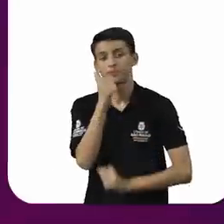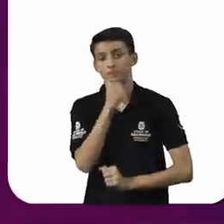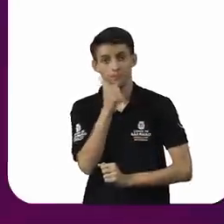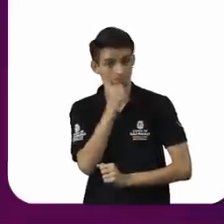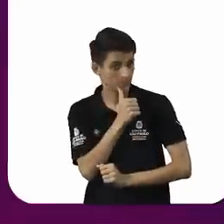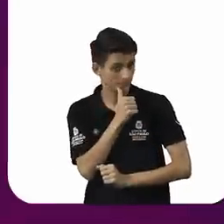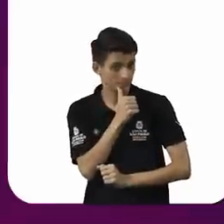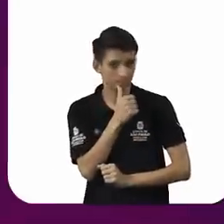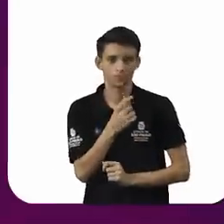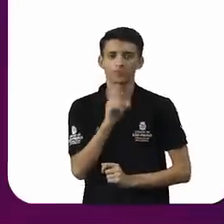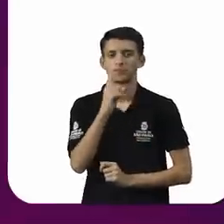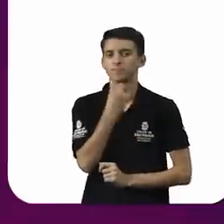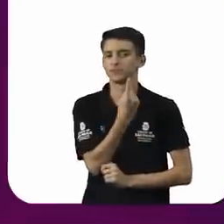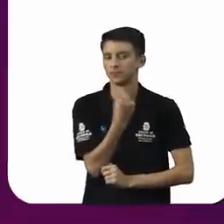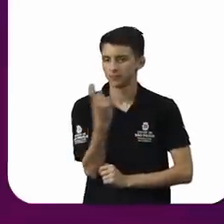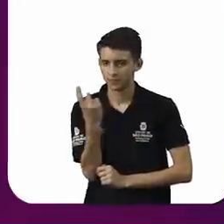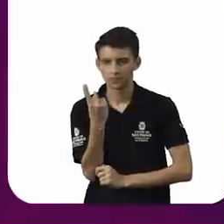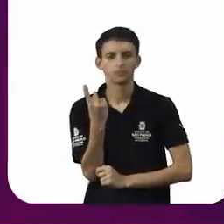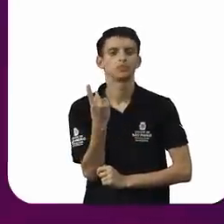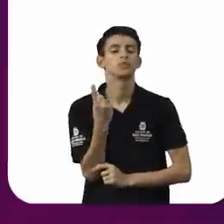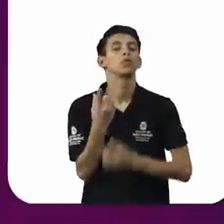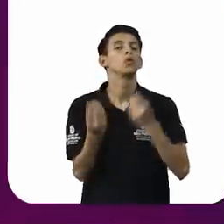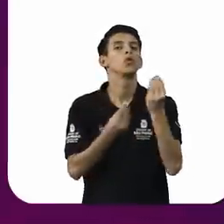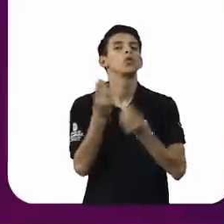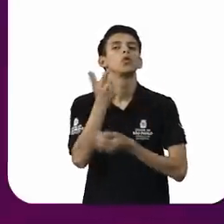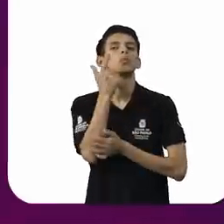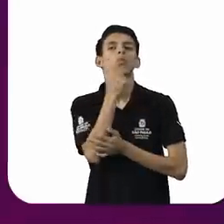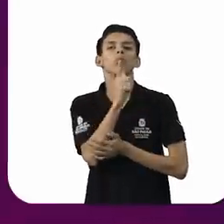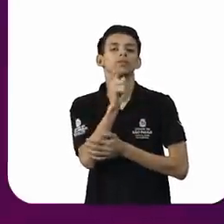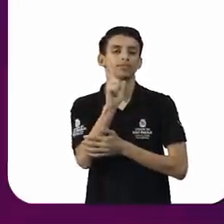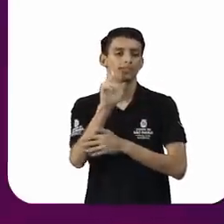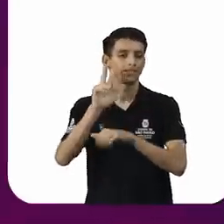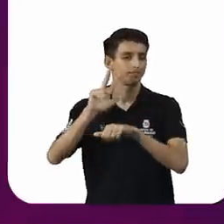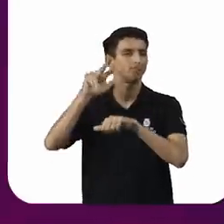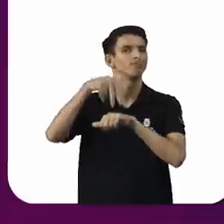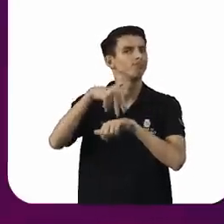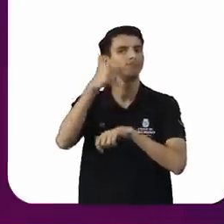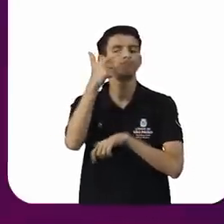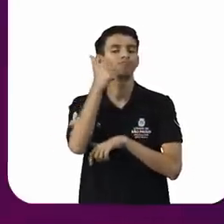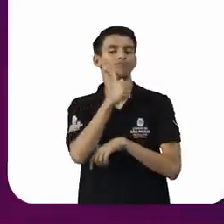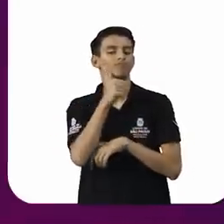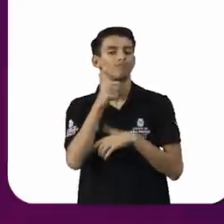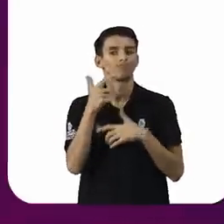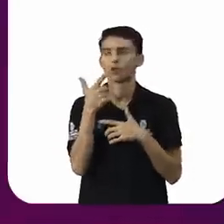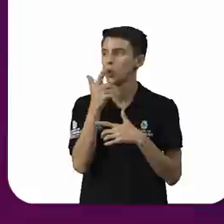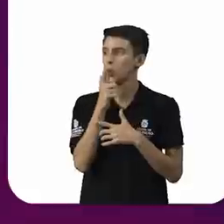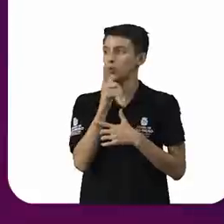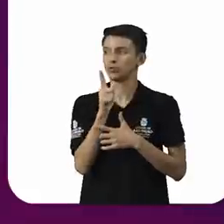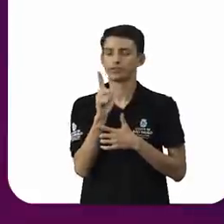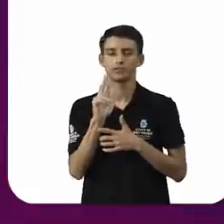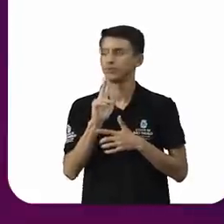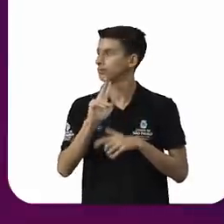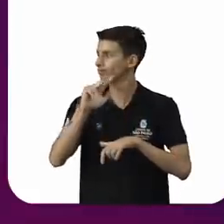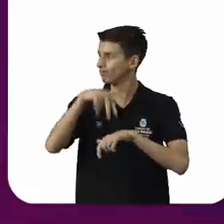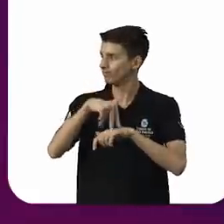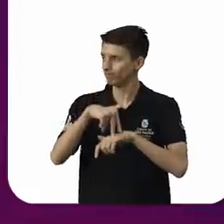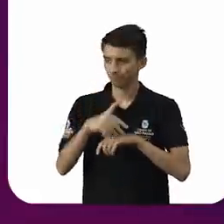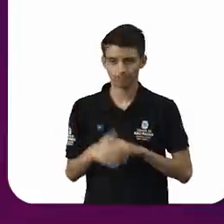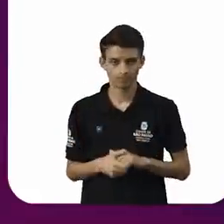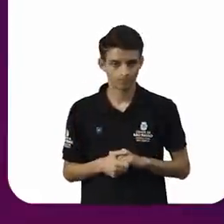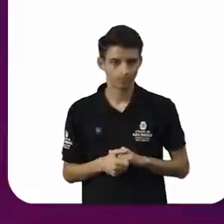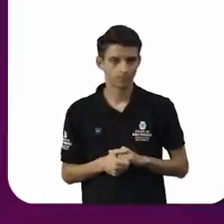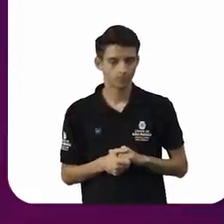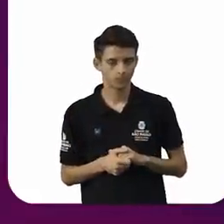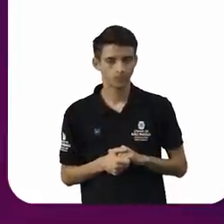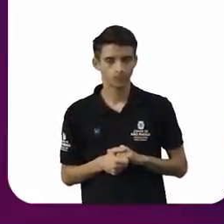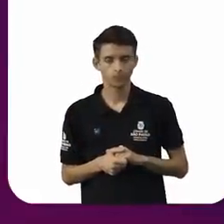conquistar esse empoderamento e uma referência em relação a essa postura coletiva que se faz necessário. Então, as